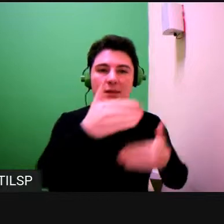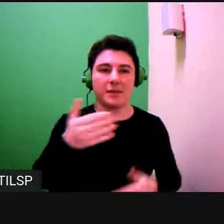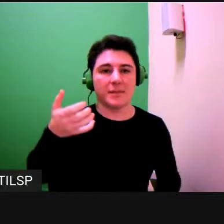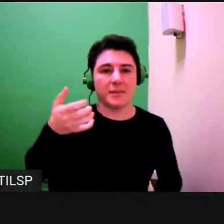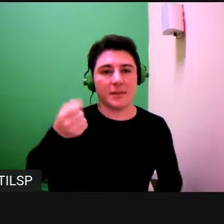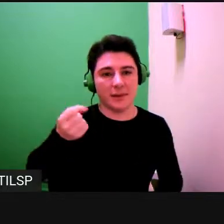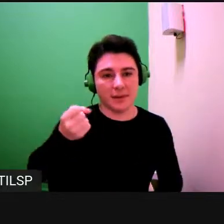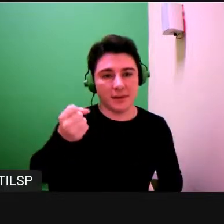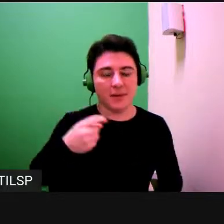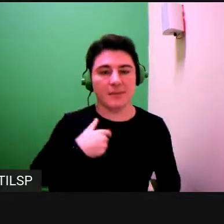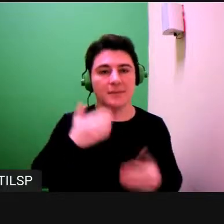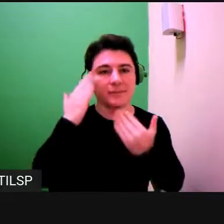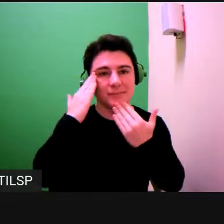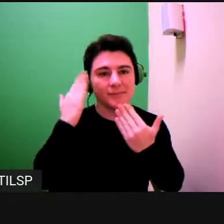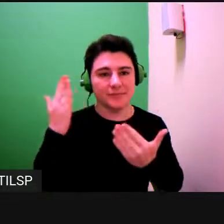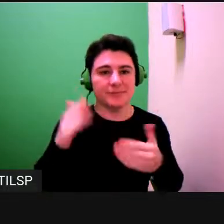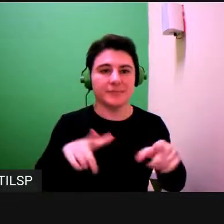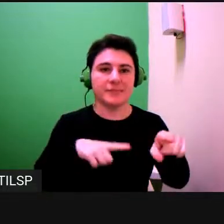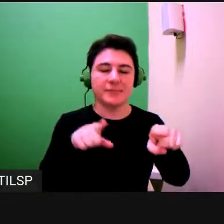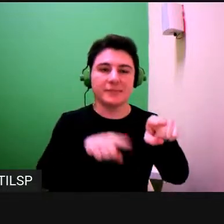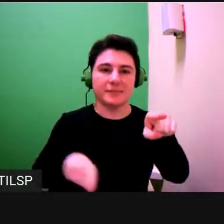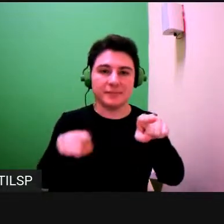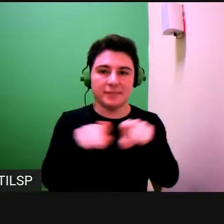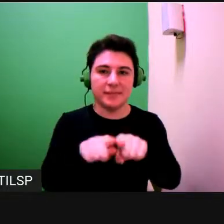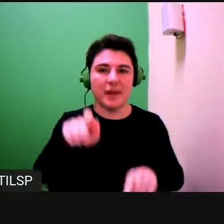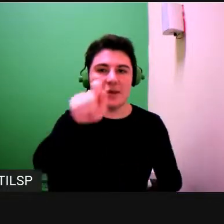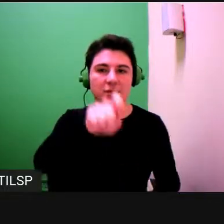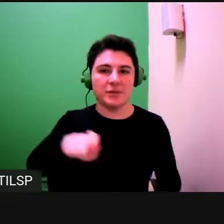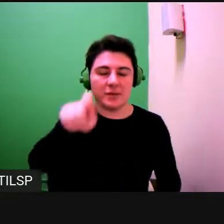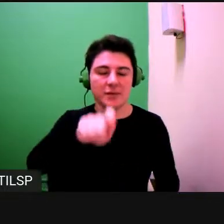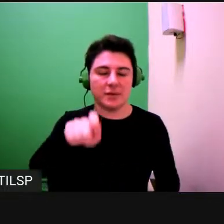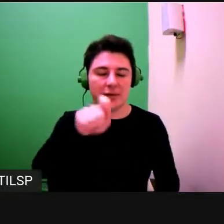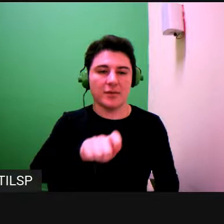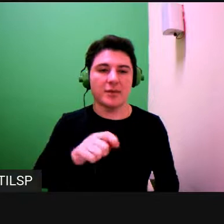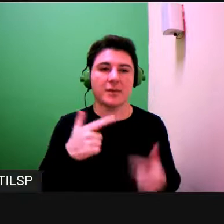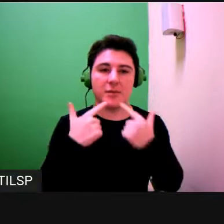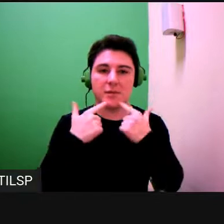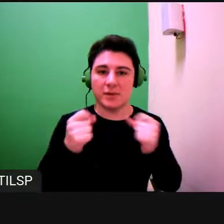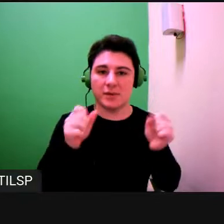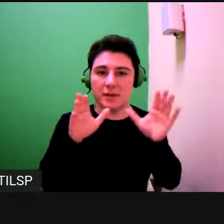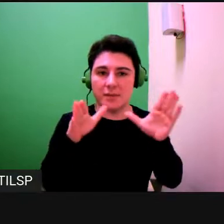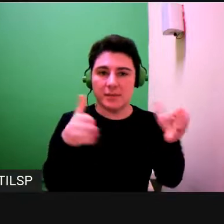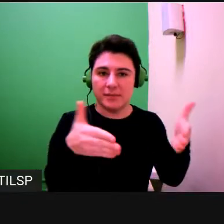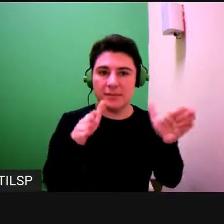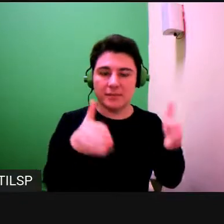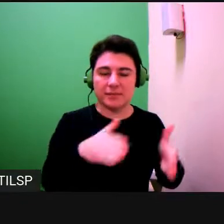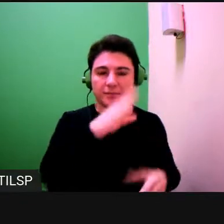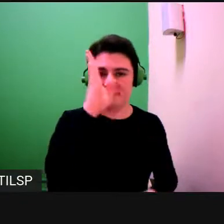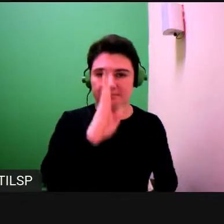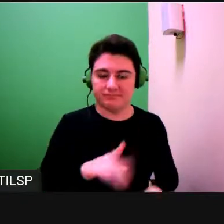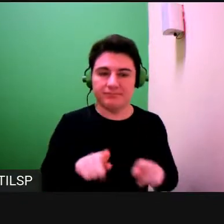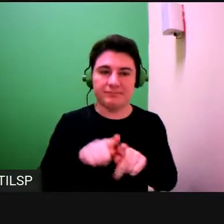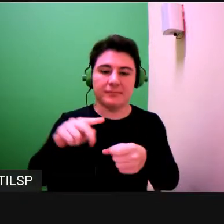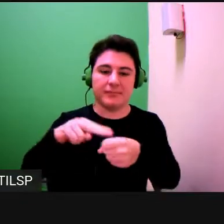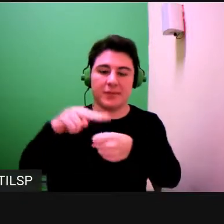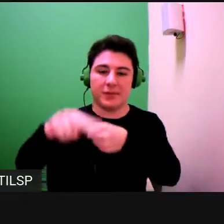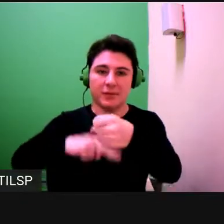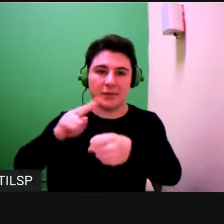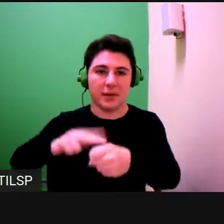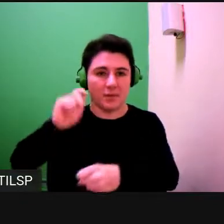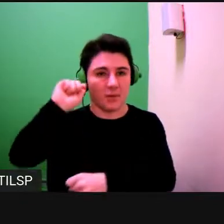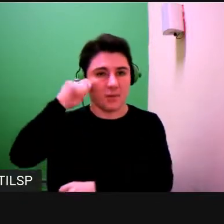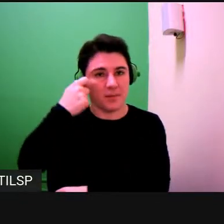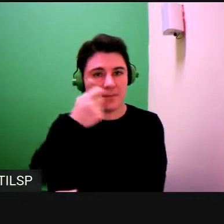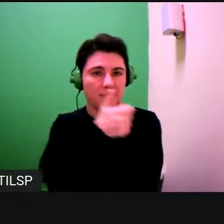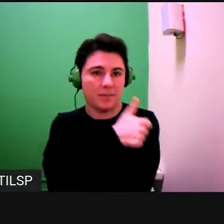mais uma vez a parceria da Associação de Linguística Aplicada do Brasil, a Unesp Campos de São José do Rio Preto,